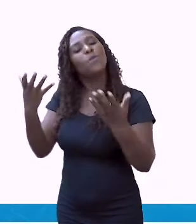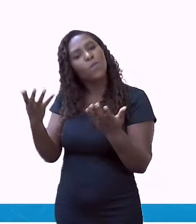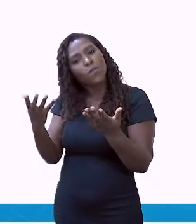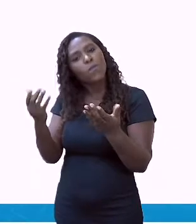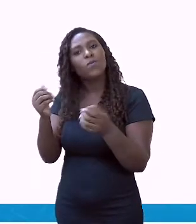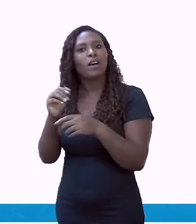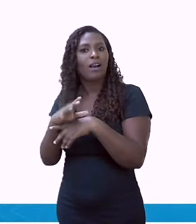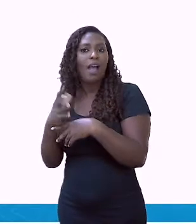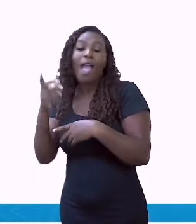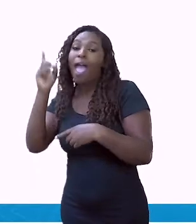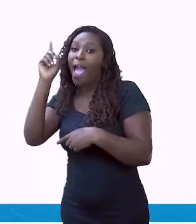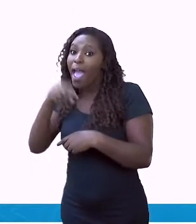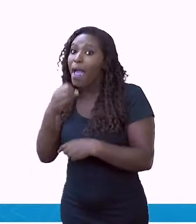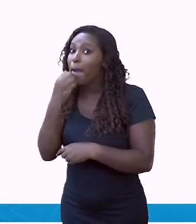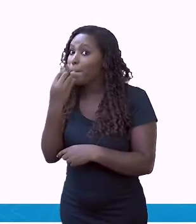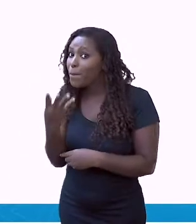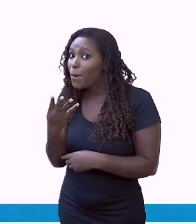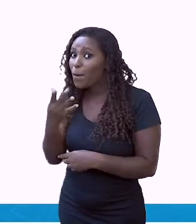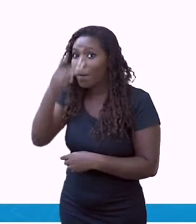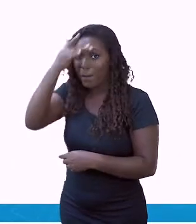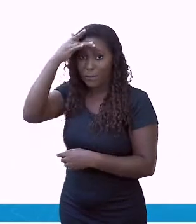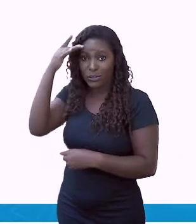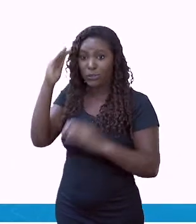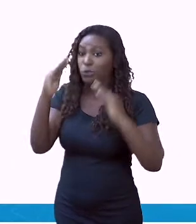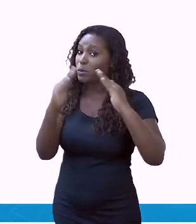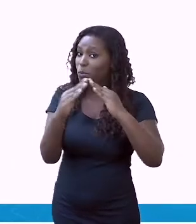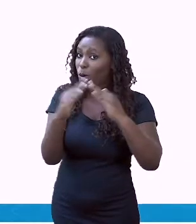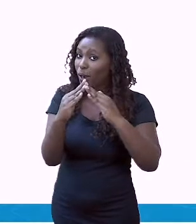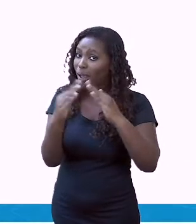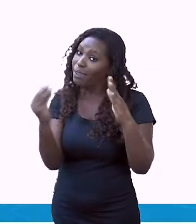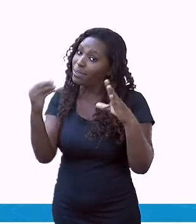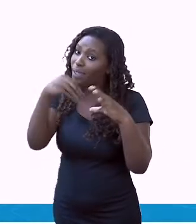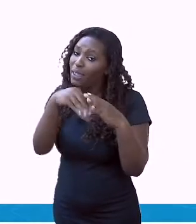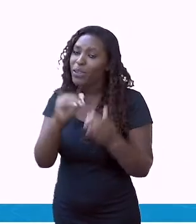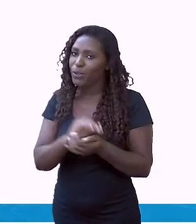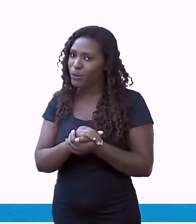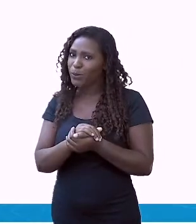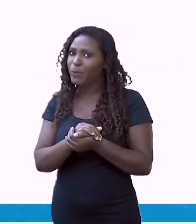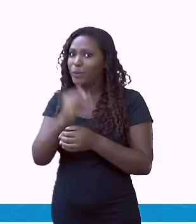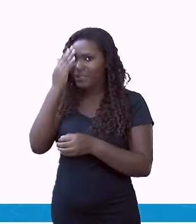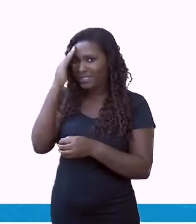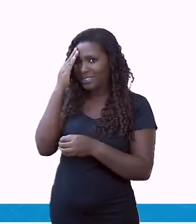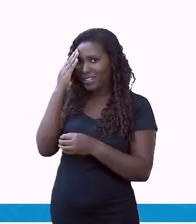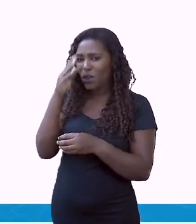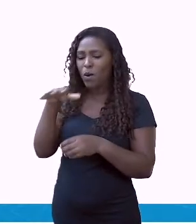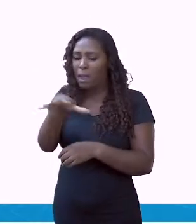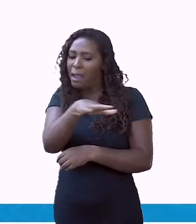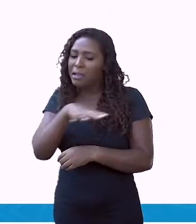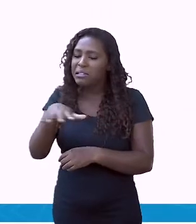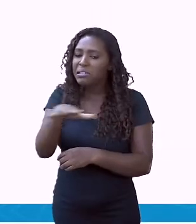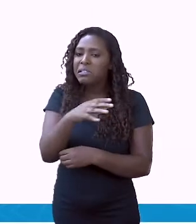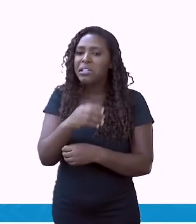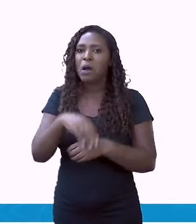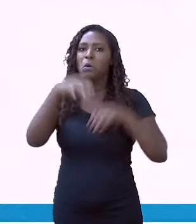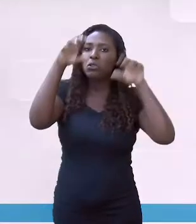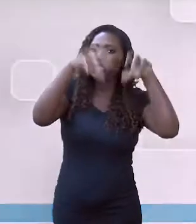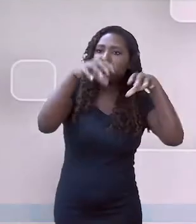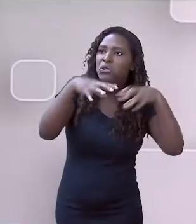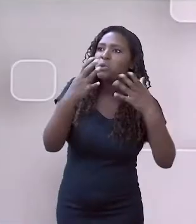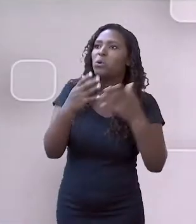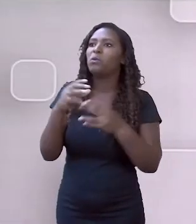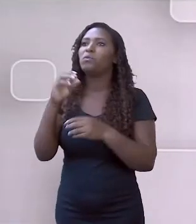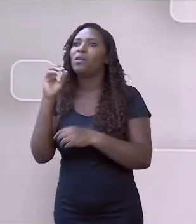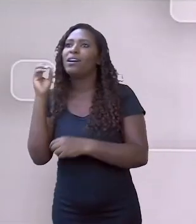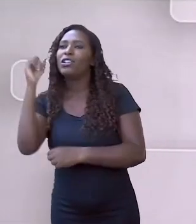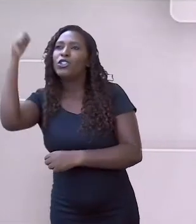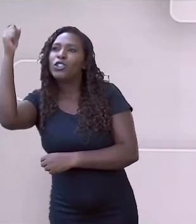para que o homem venha se fixar na região. Imagina se não tivéssemos o Rio Doce em